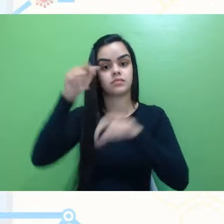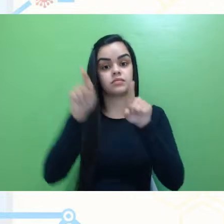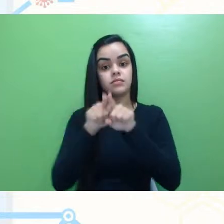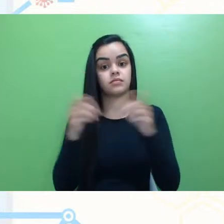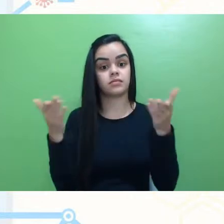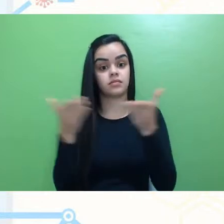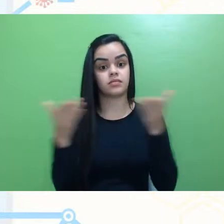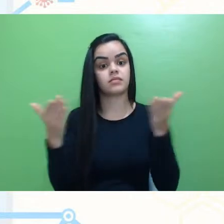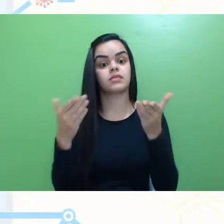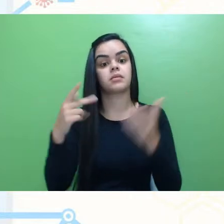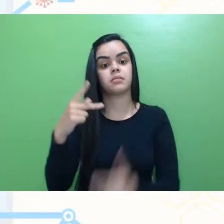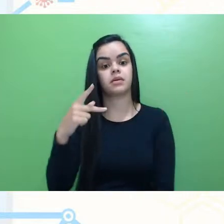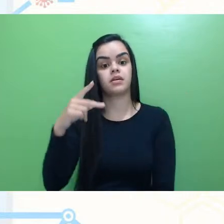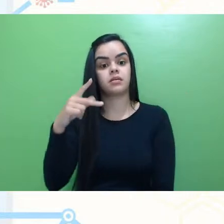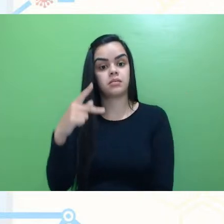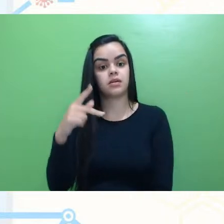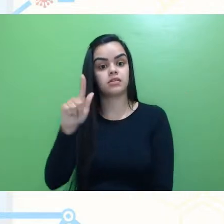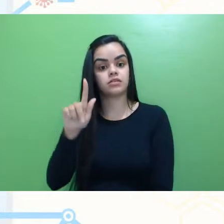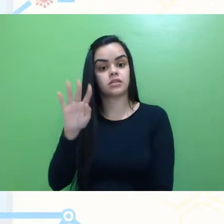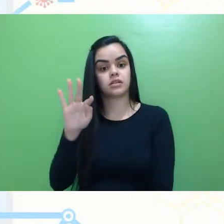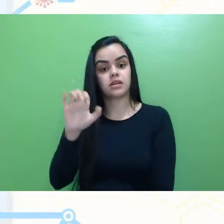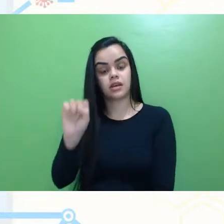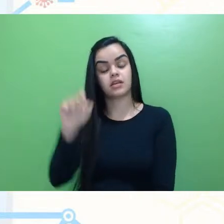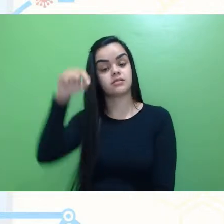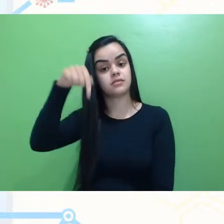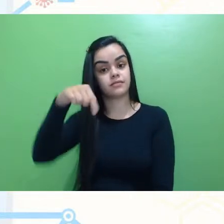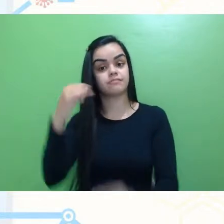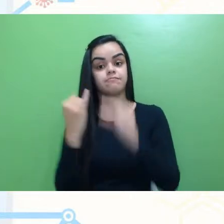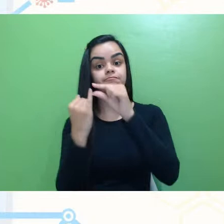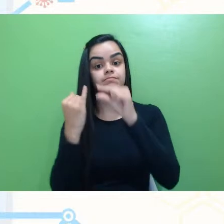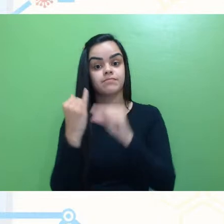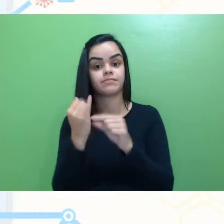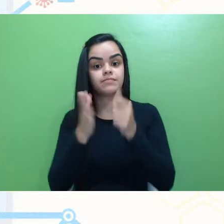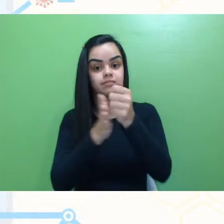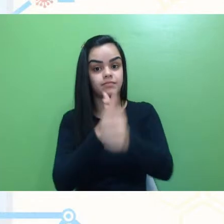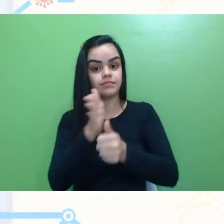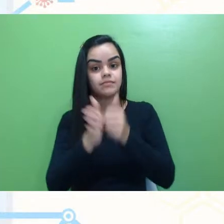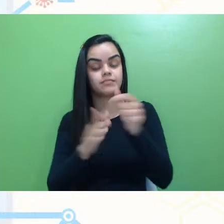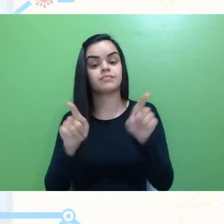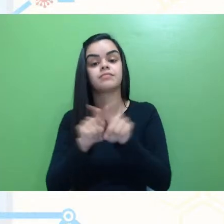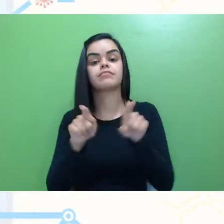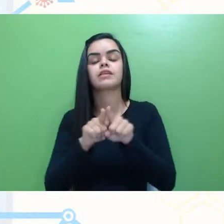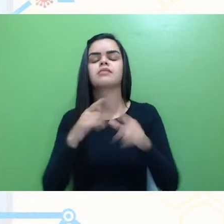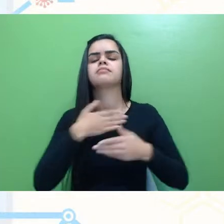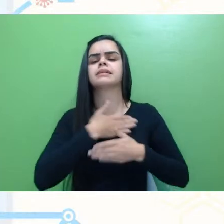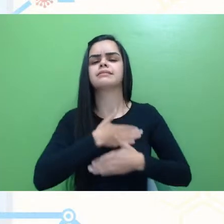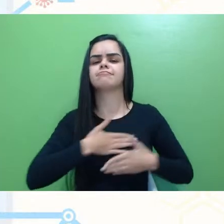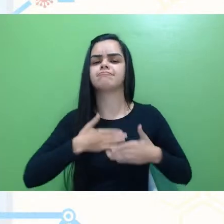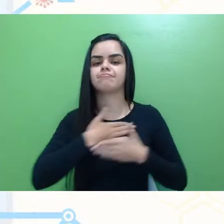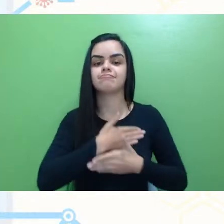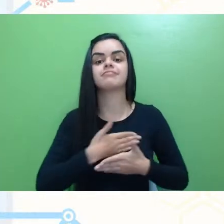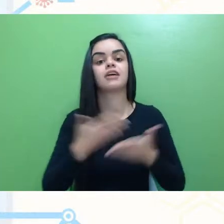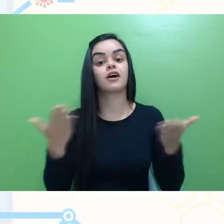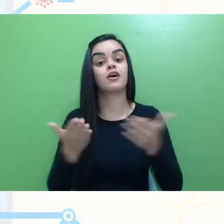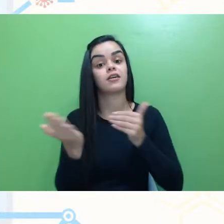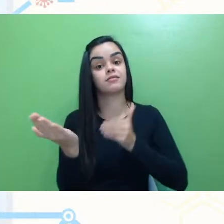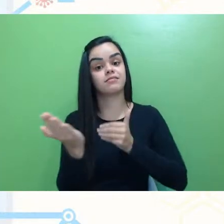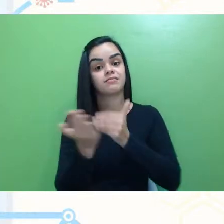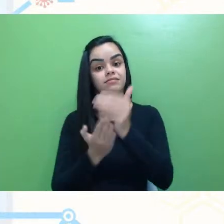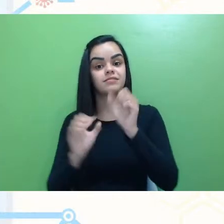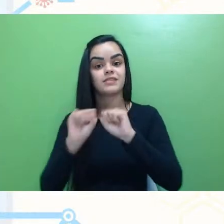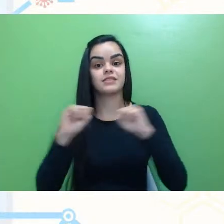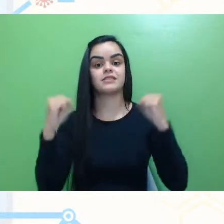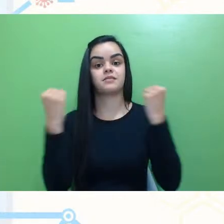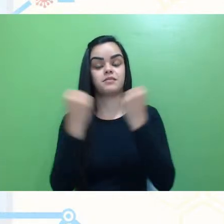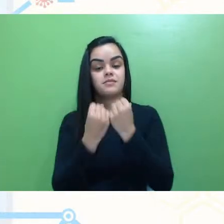-CTS do Instituto Federal do Paraná, Campus Paranaguá, e é com imensa satisfação que damos início ao seminário